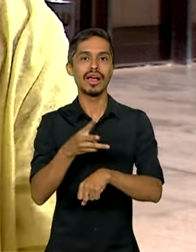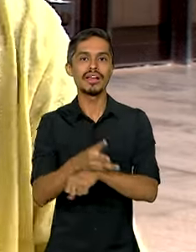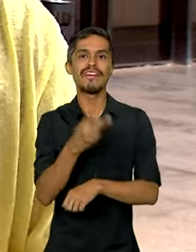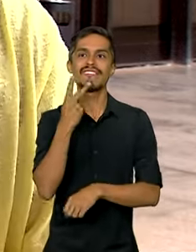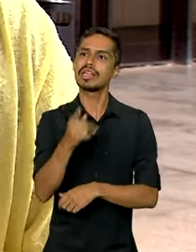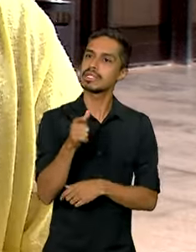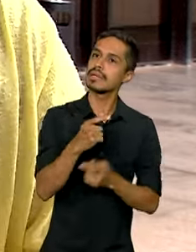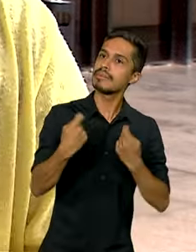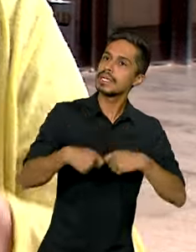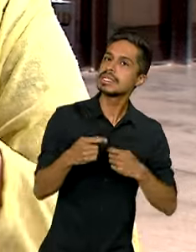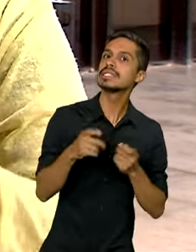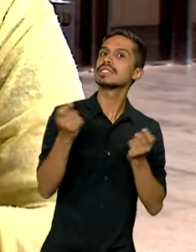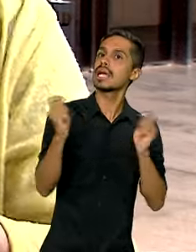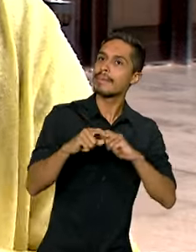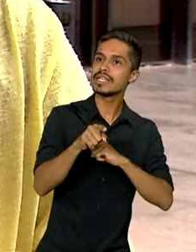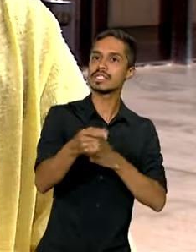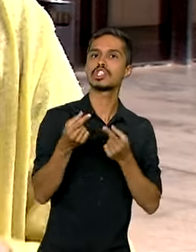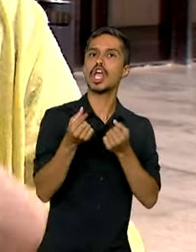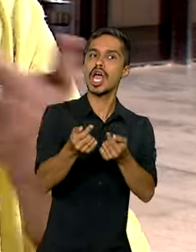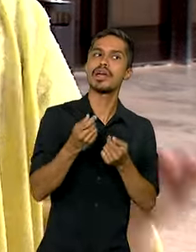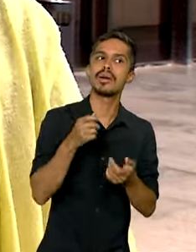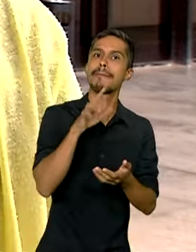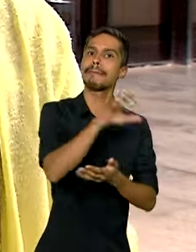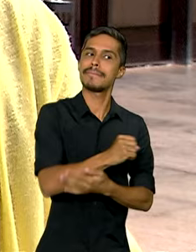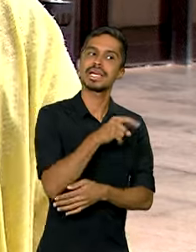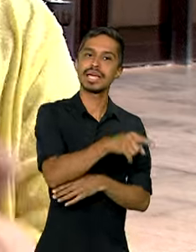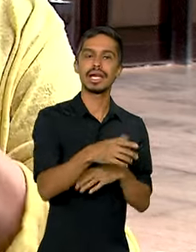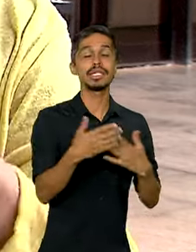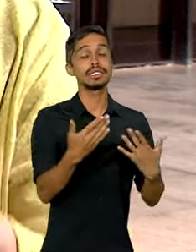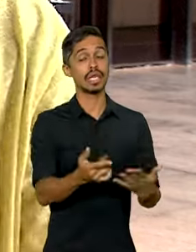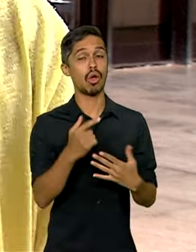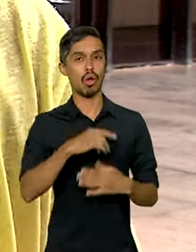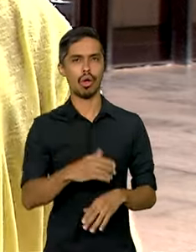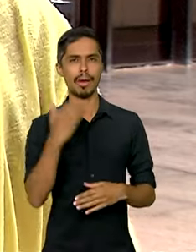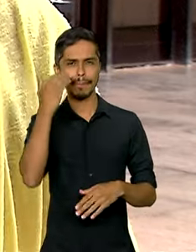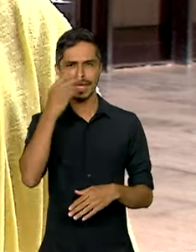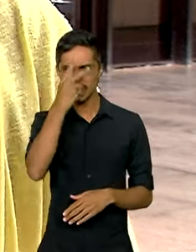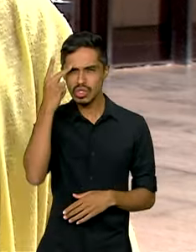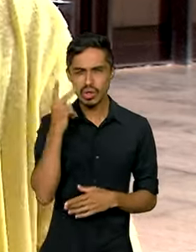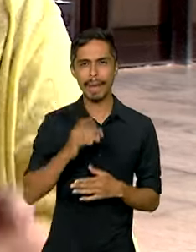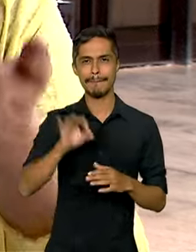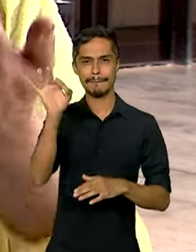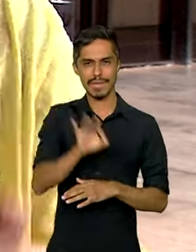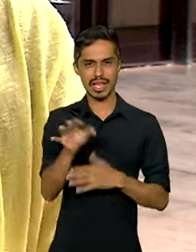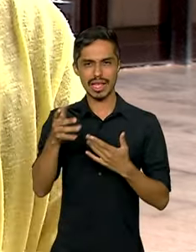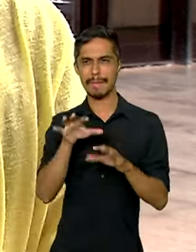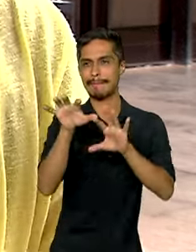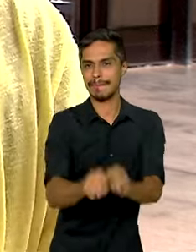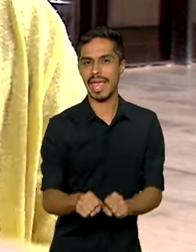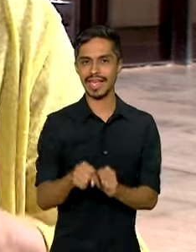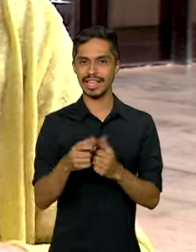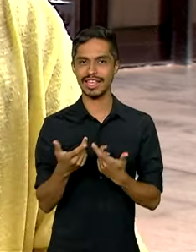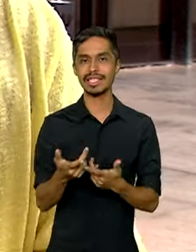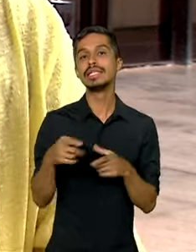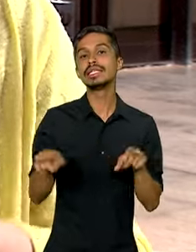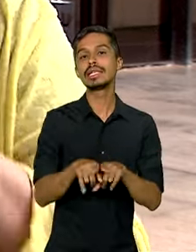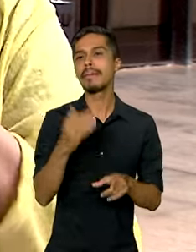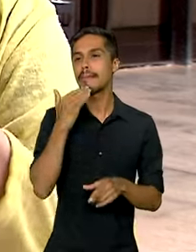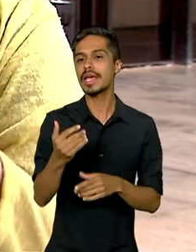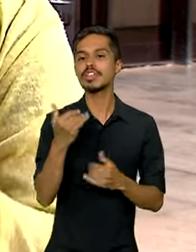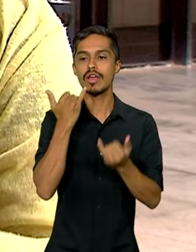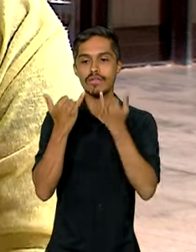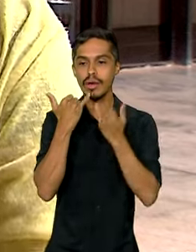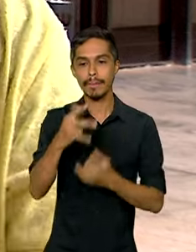tem valores a receber. A partir disso, os aproveitadores cobram taxas indevidas e pedem dados pessoais